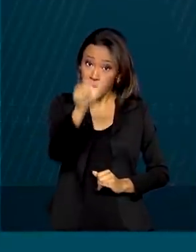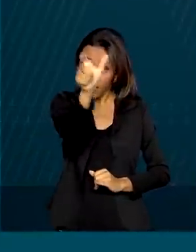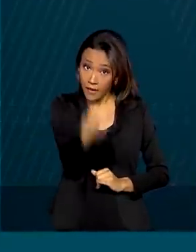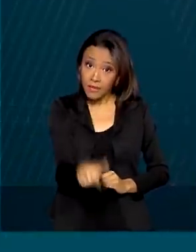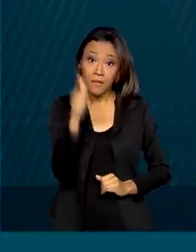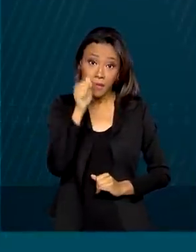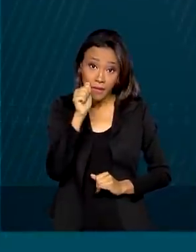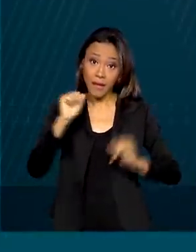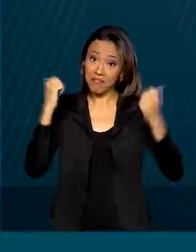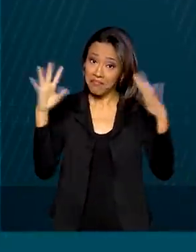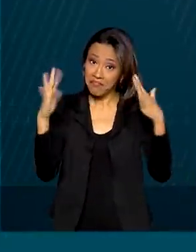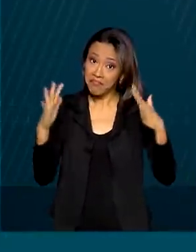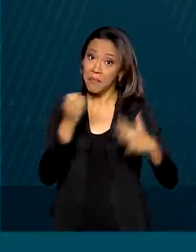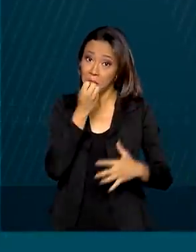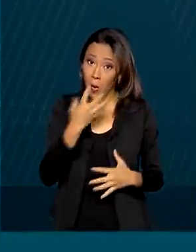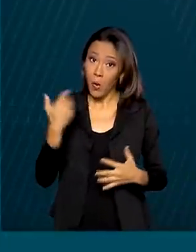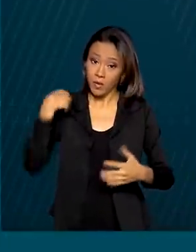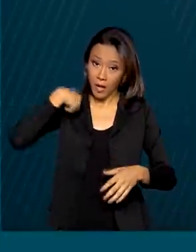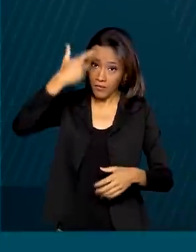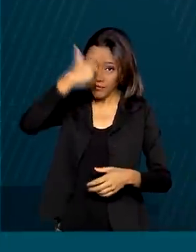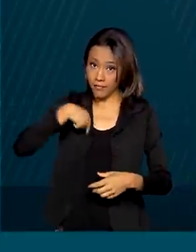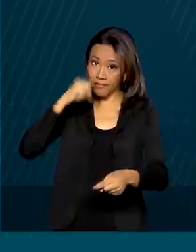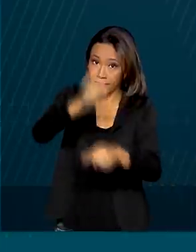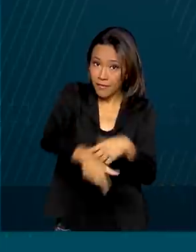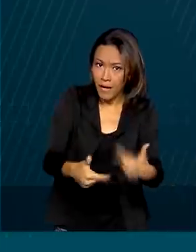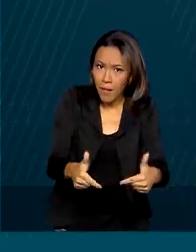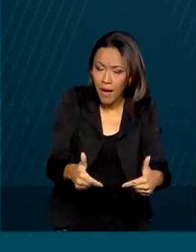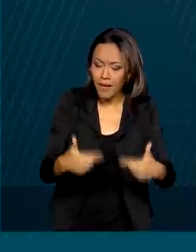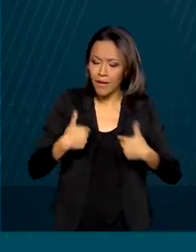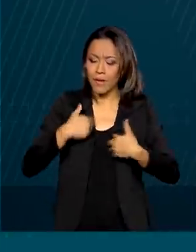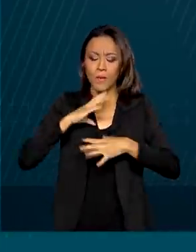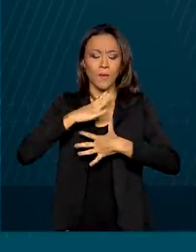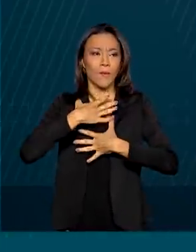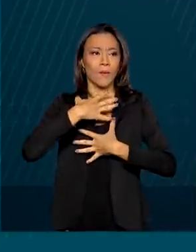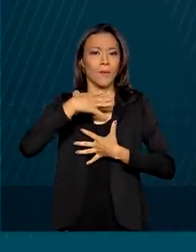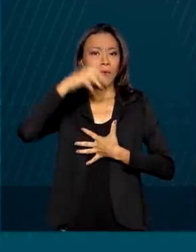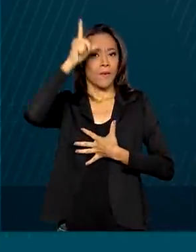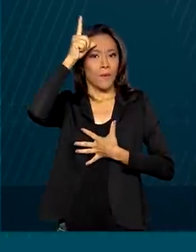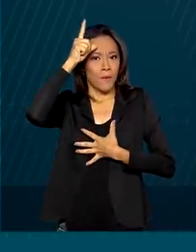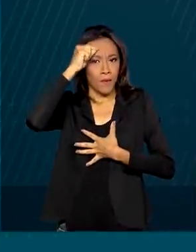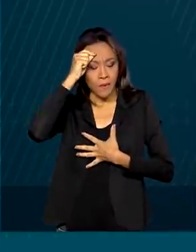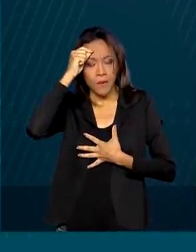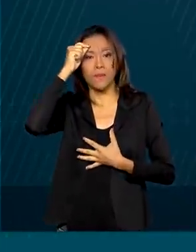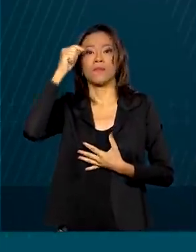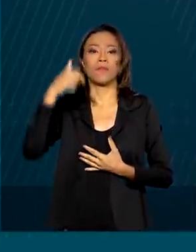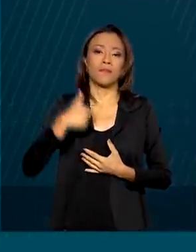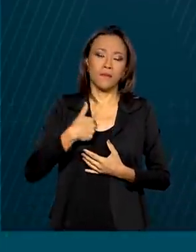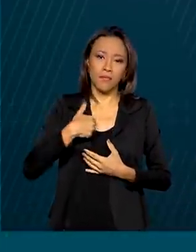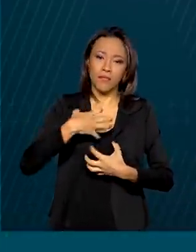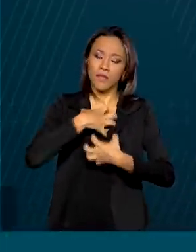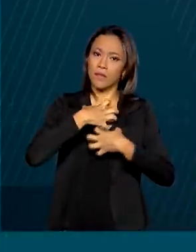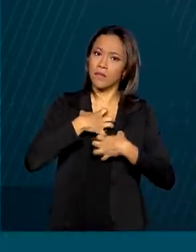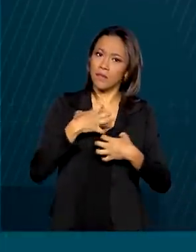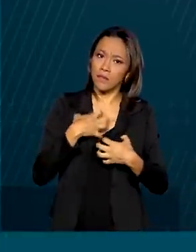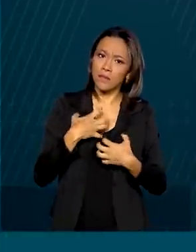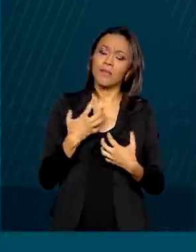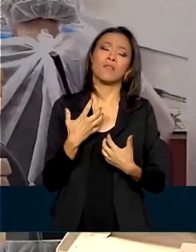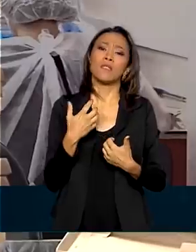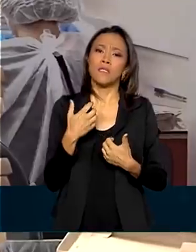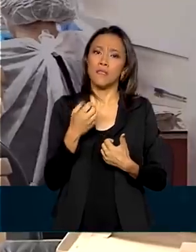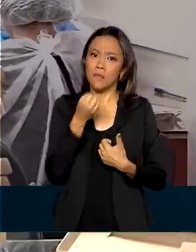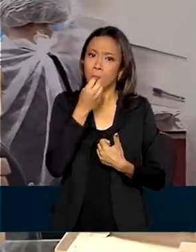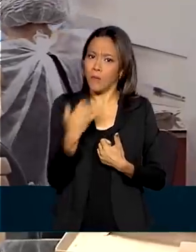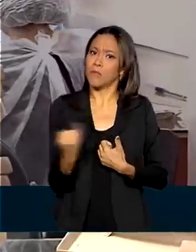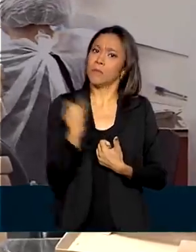comemora. Estar empregada me dá uma tranquilidade e uma estabilidade muito importante.